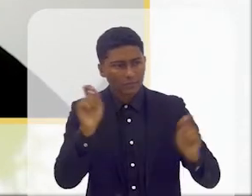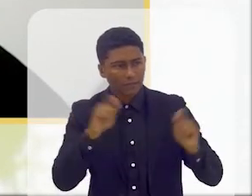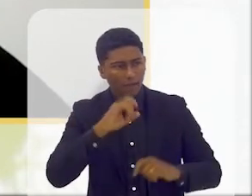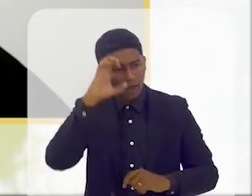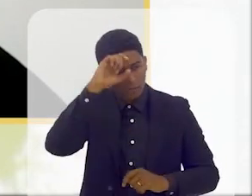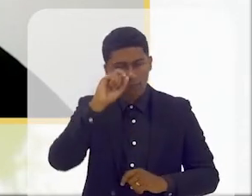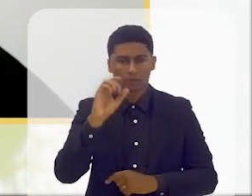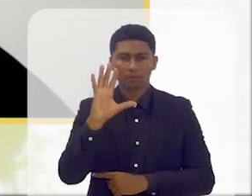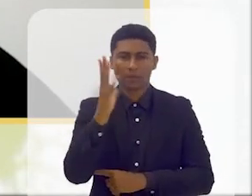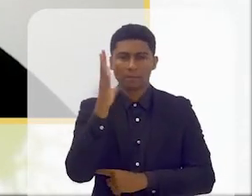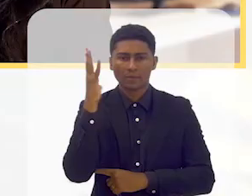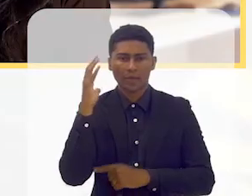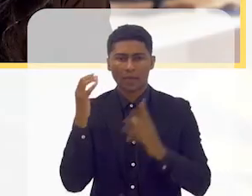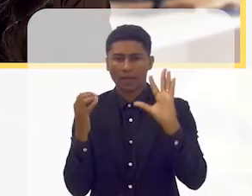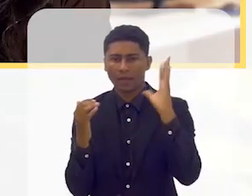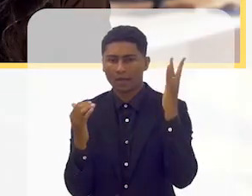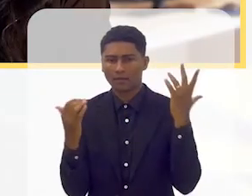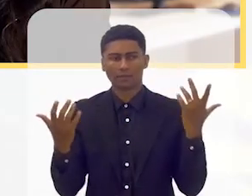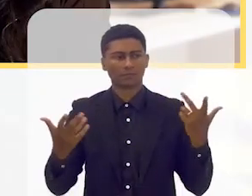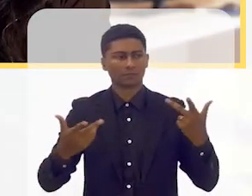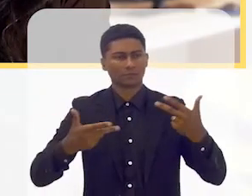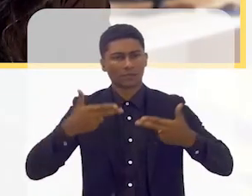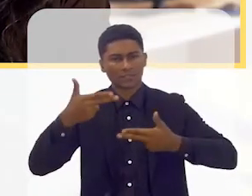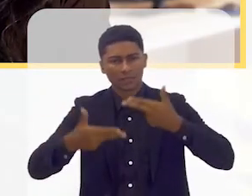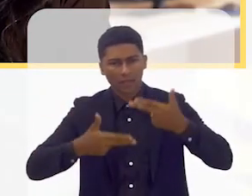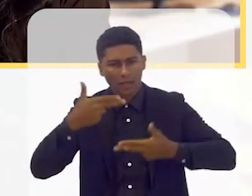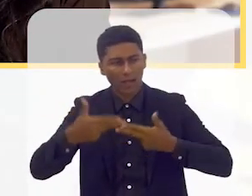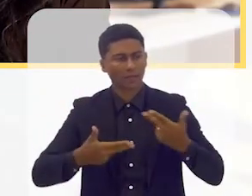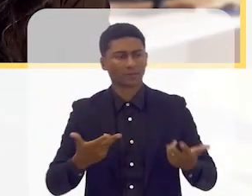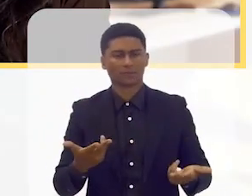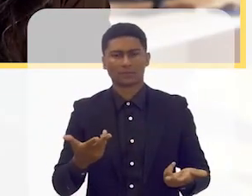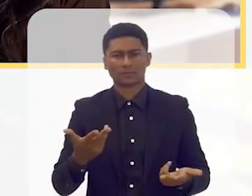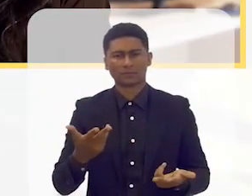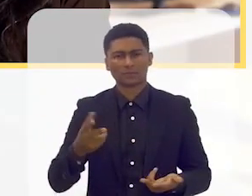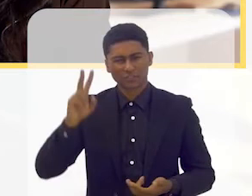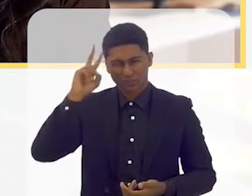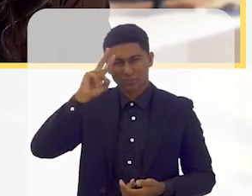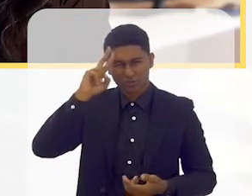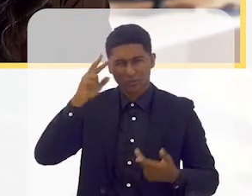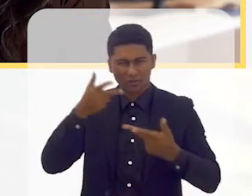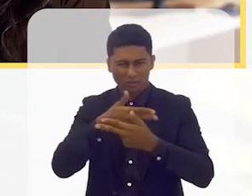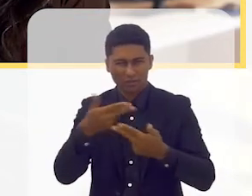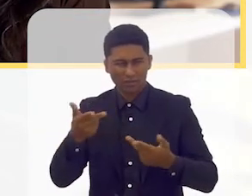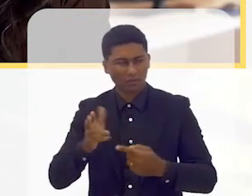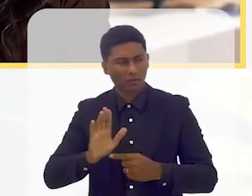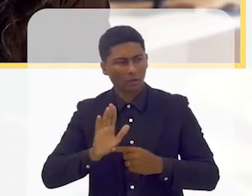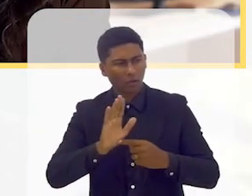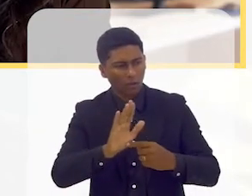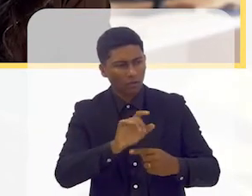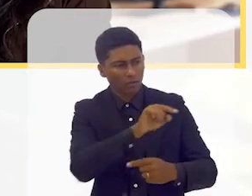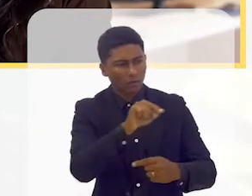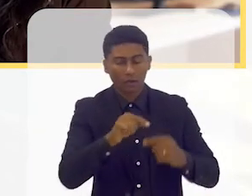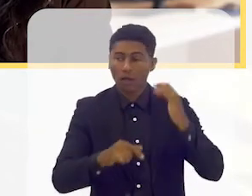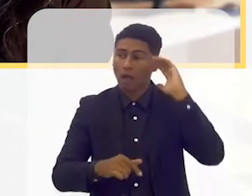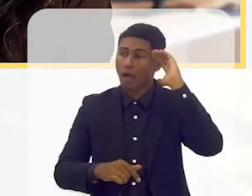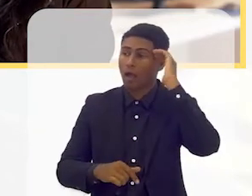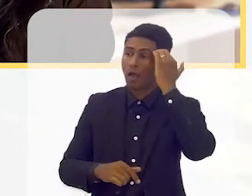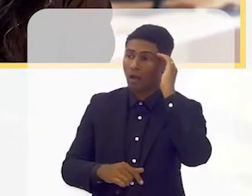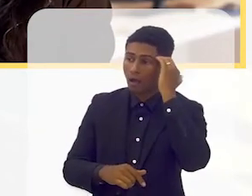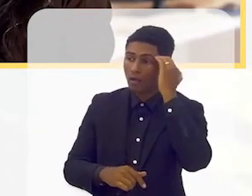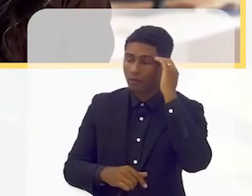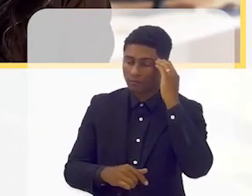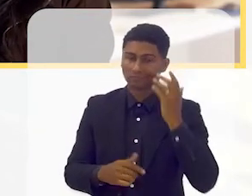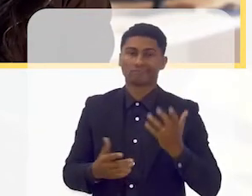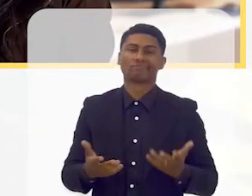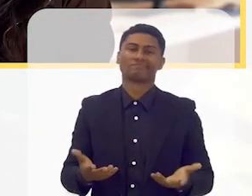as questões da reciclagem através de histórias mas que são de histórias que eles entendem e que são histórias que estão